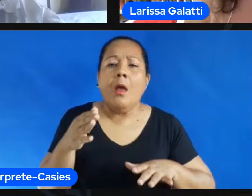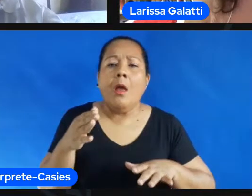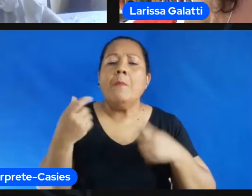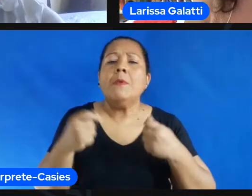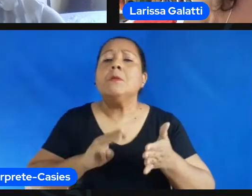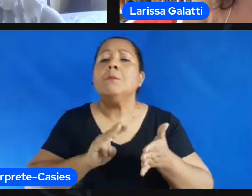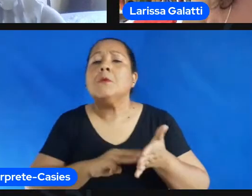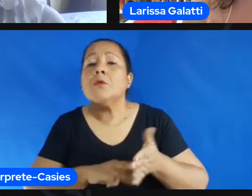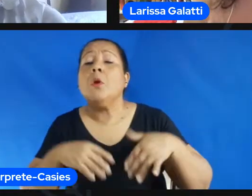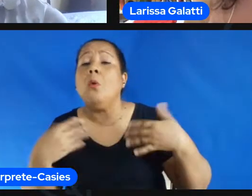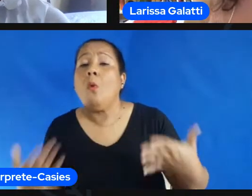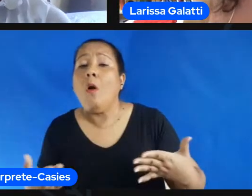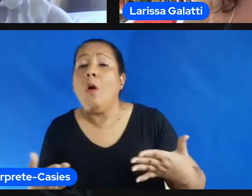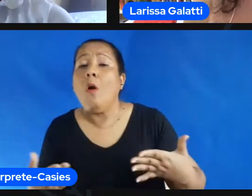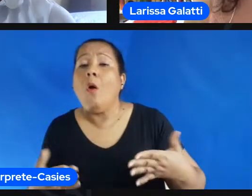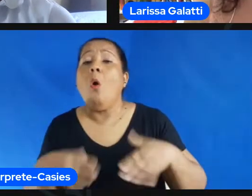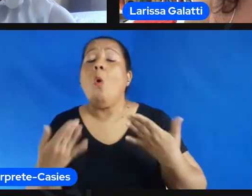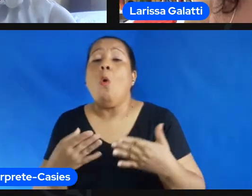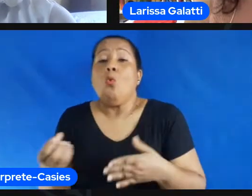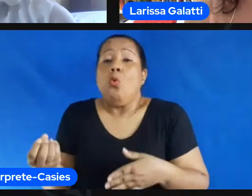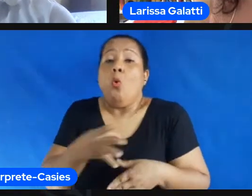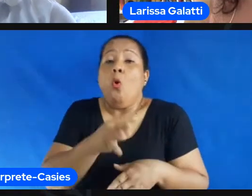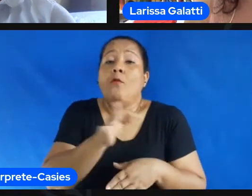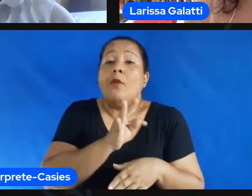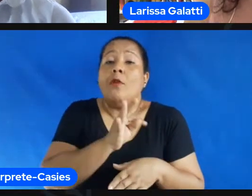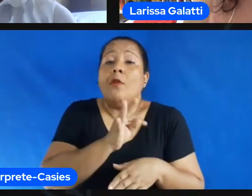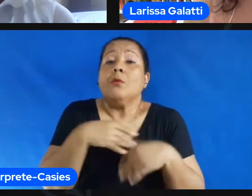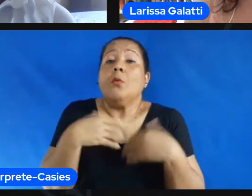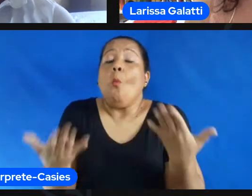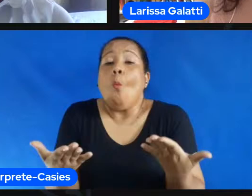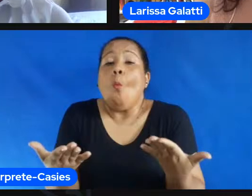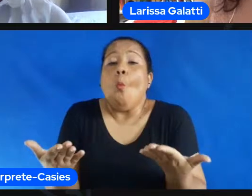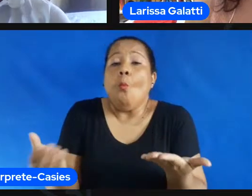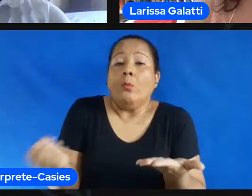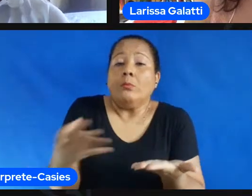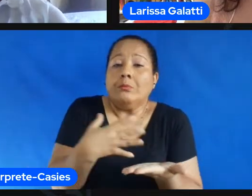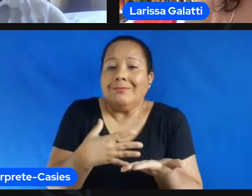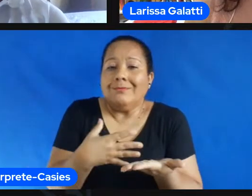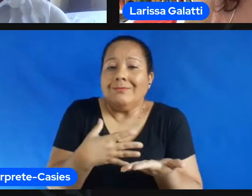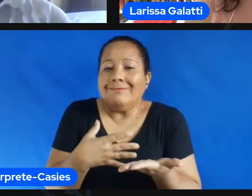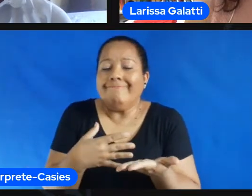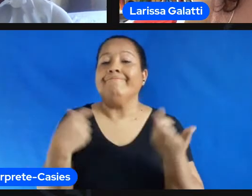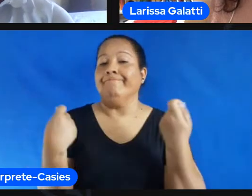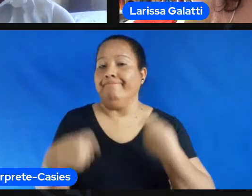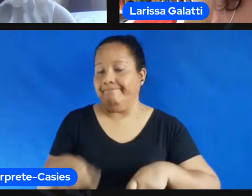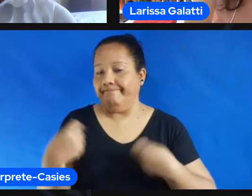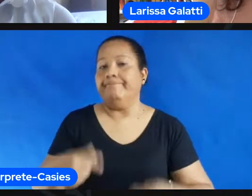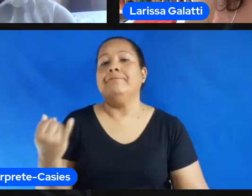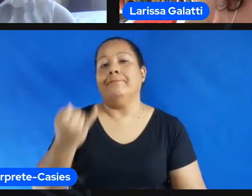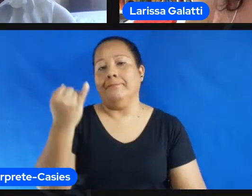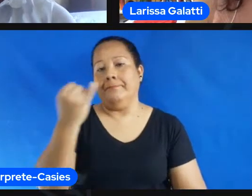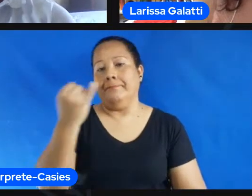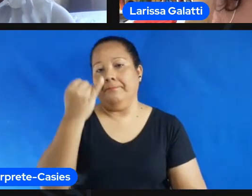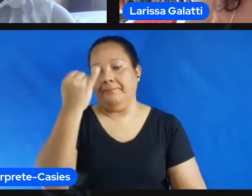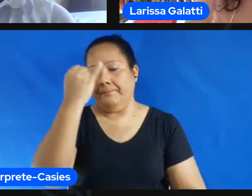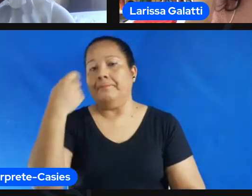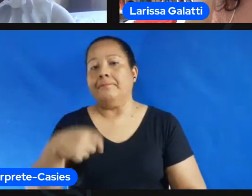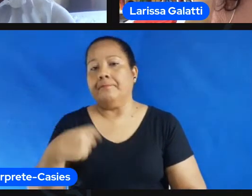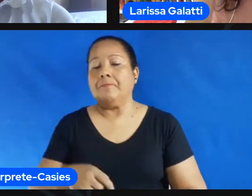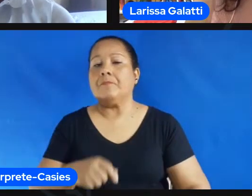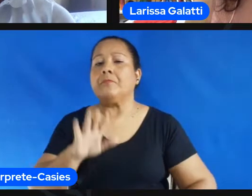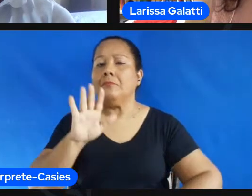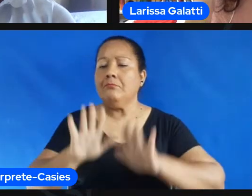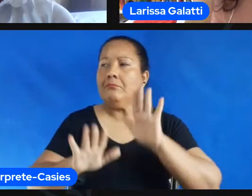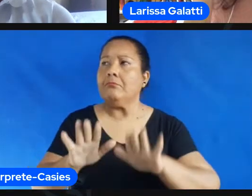associadas a essa dificuldade de romper crenças né a gente a gente no fundo acaba se prendendo muito ao que